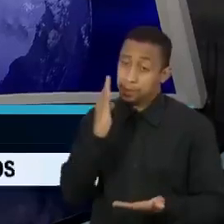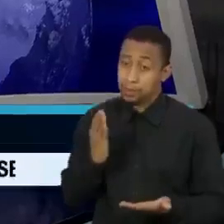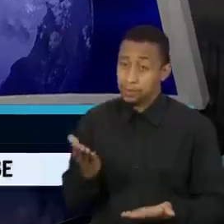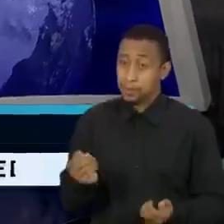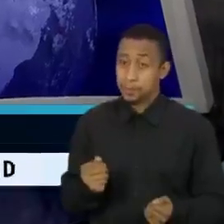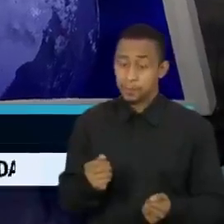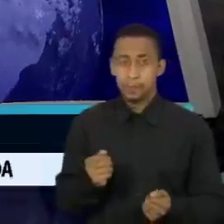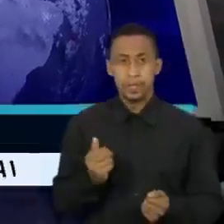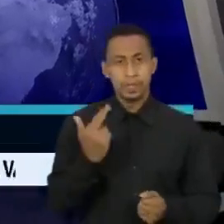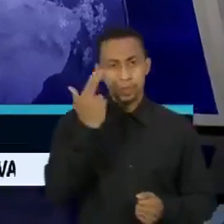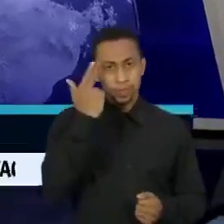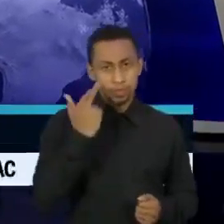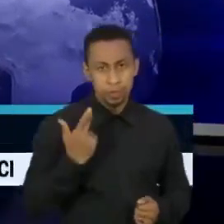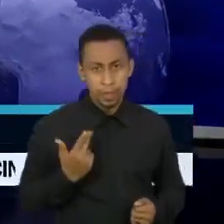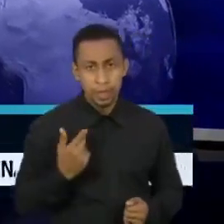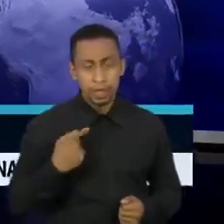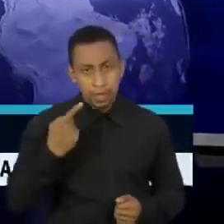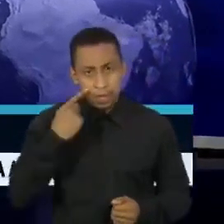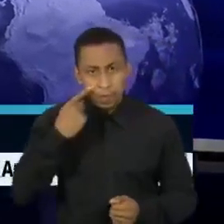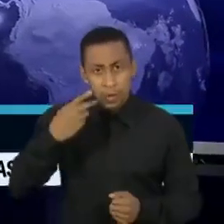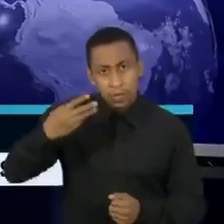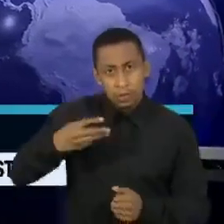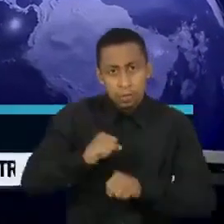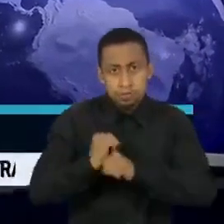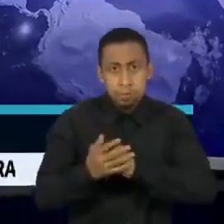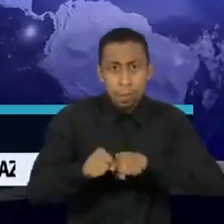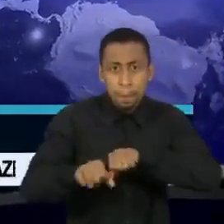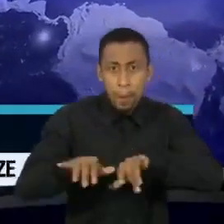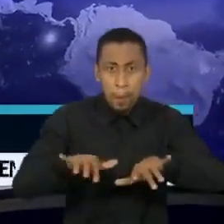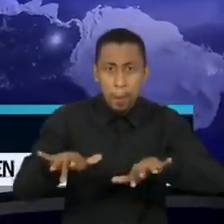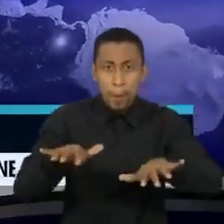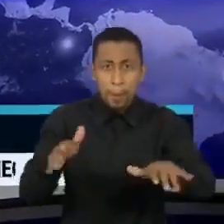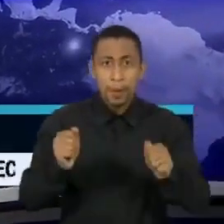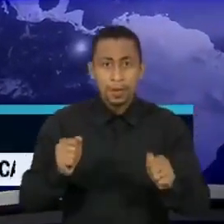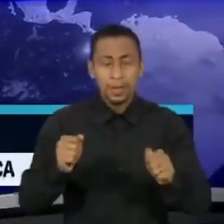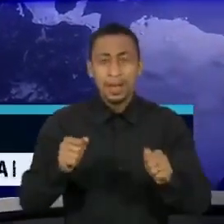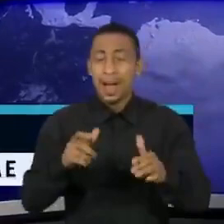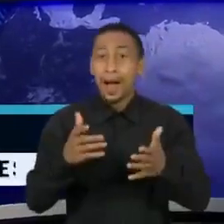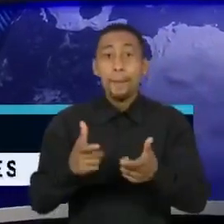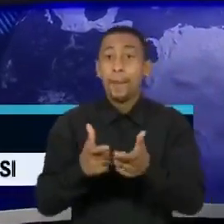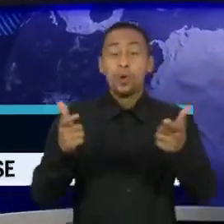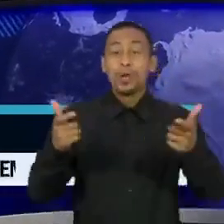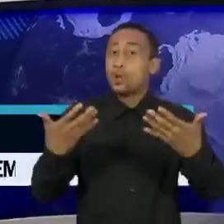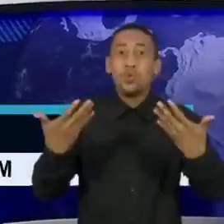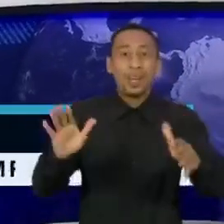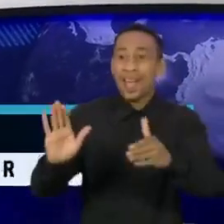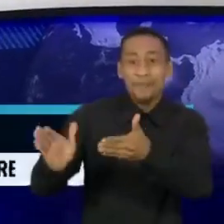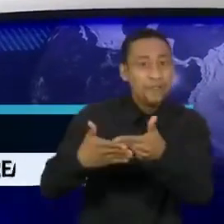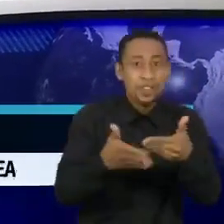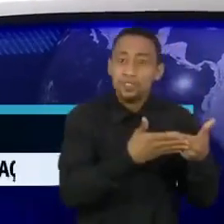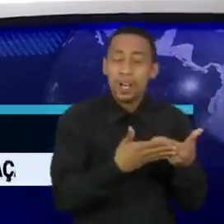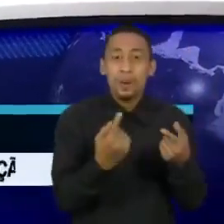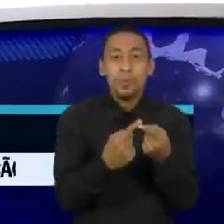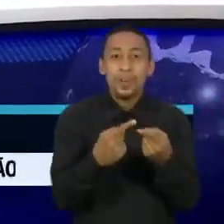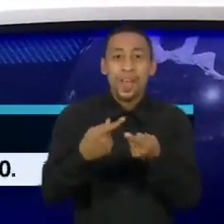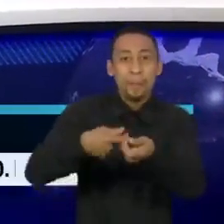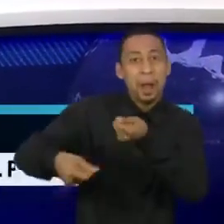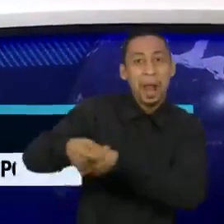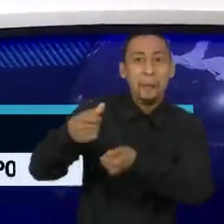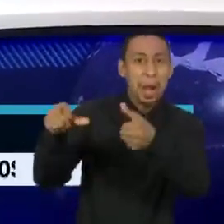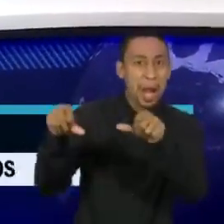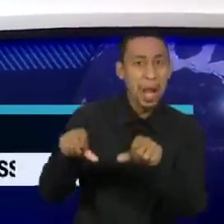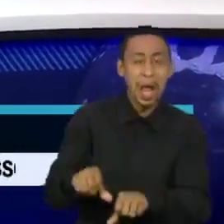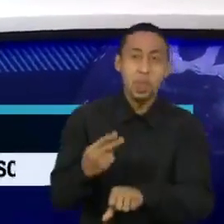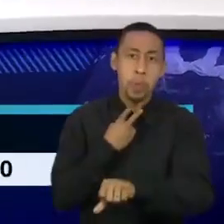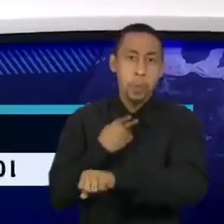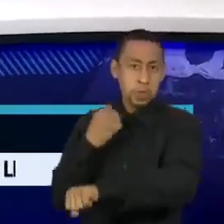Camila, às portas dessa terceira onda, o principal argumento contra o lockdown é o econômico, não se pode parar, as